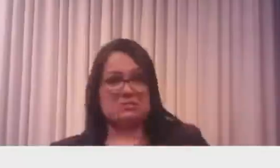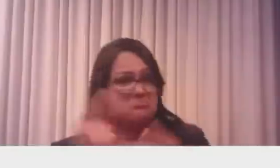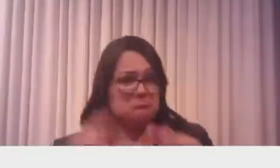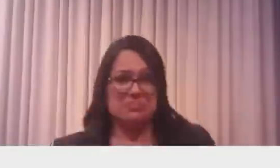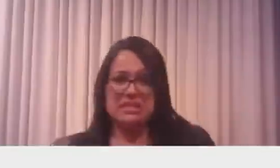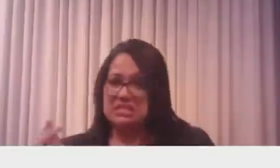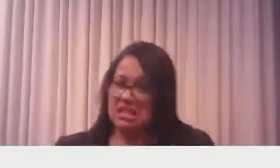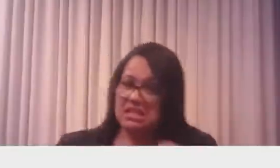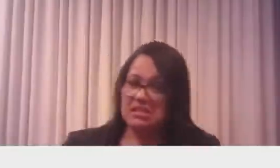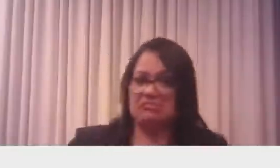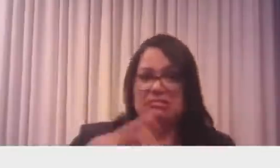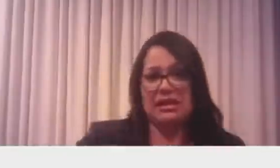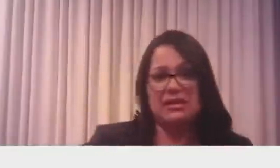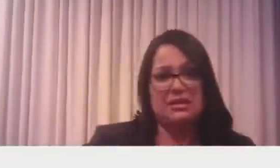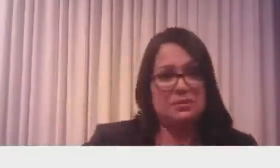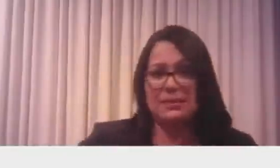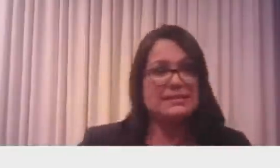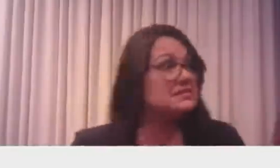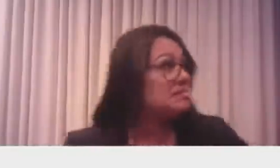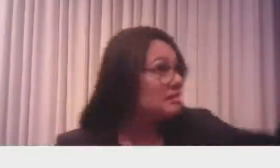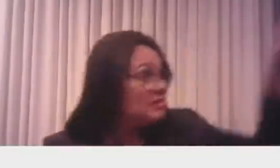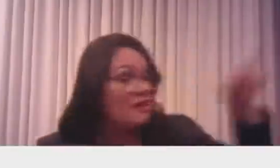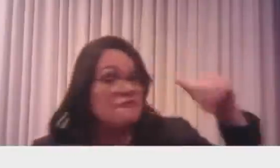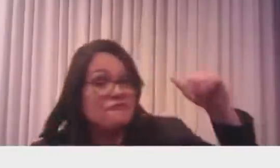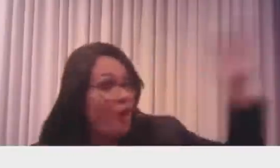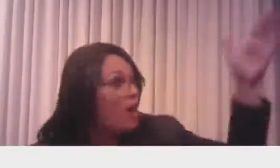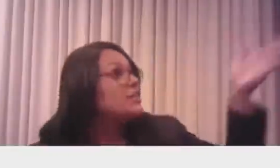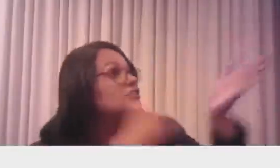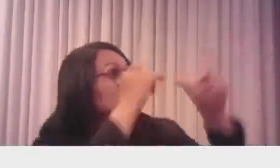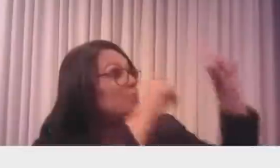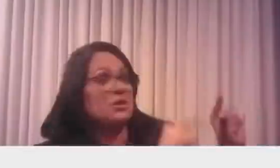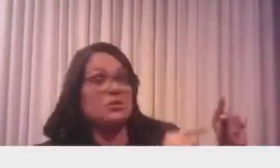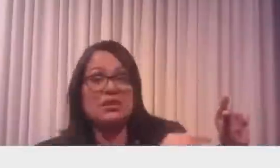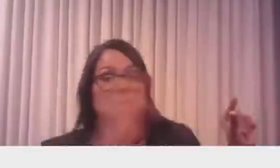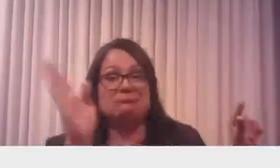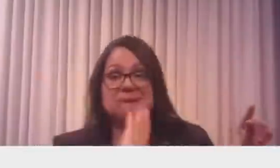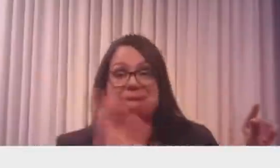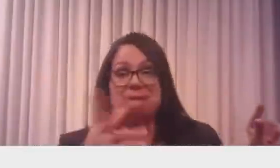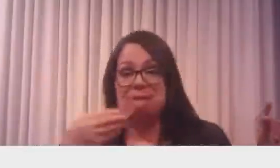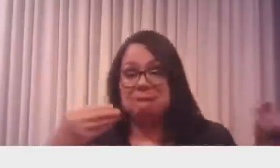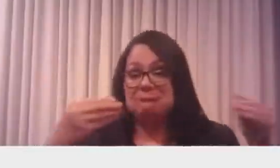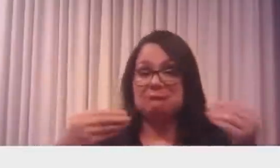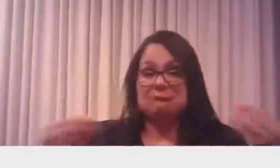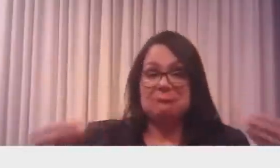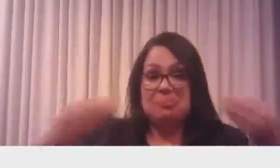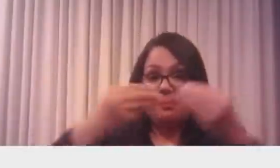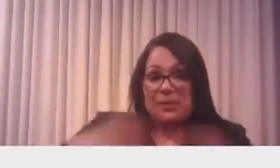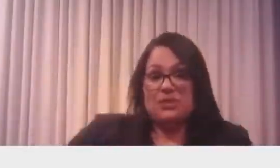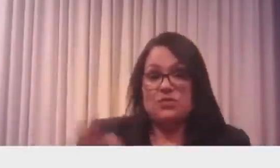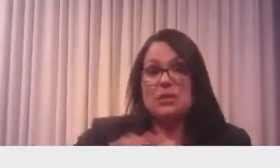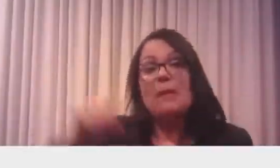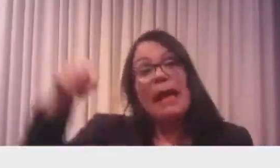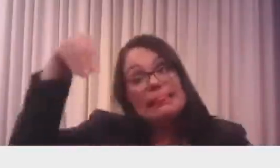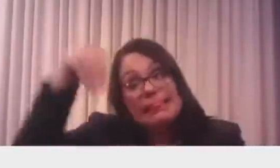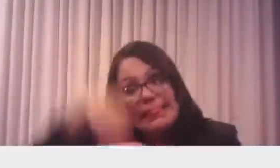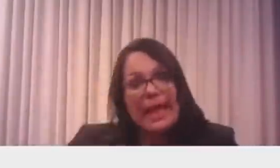dentro, eu tenho que ter uma fonte alternativa. É igual a questão do IOF. Agora, estou apanhando até não querer mais. IOF.